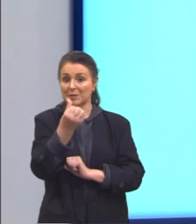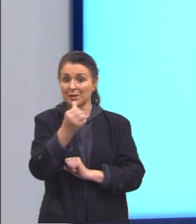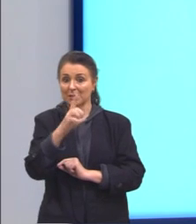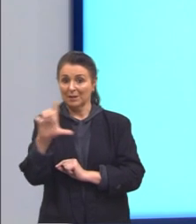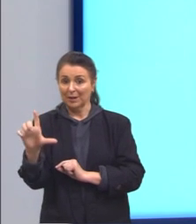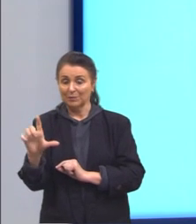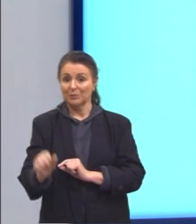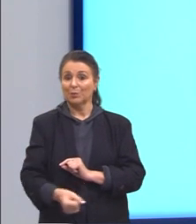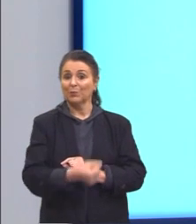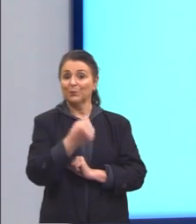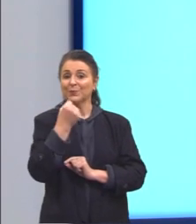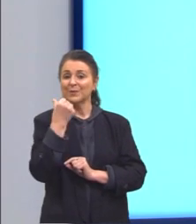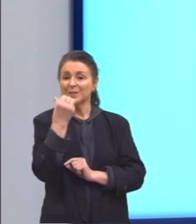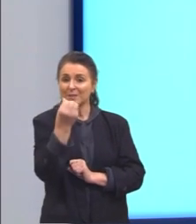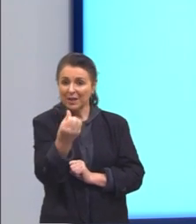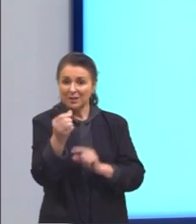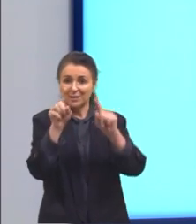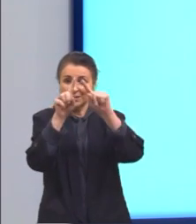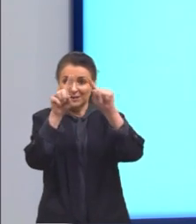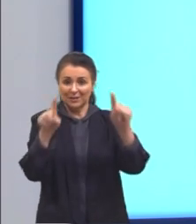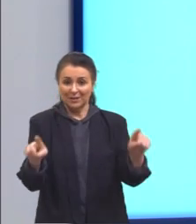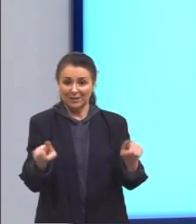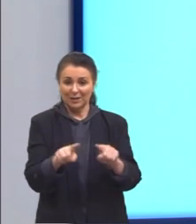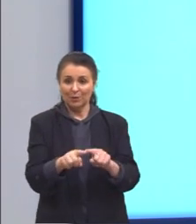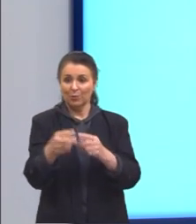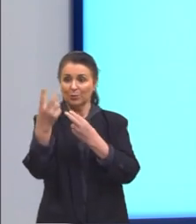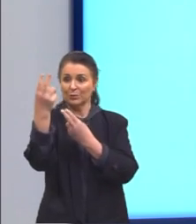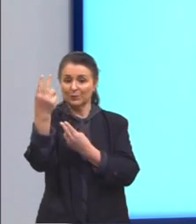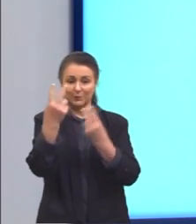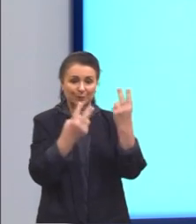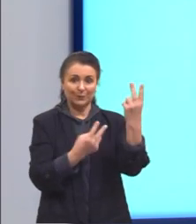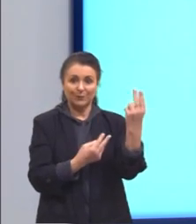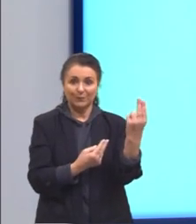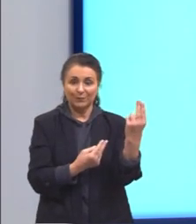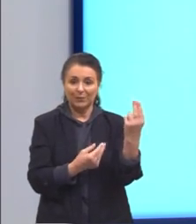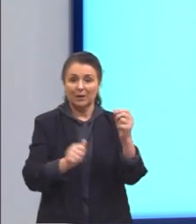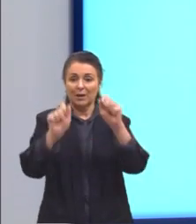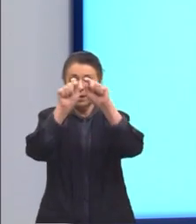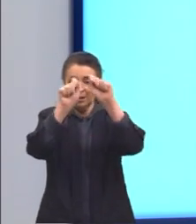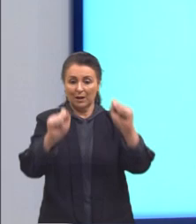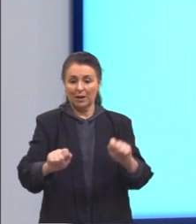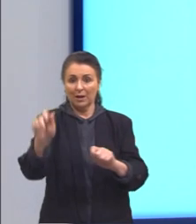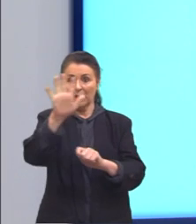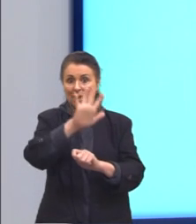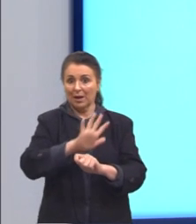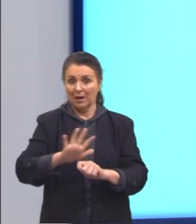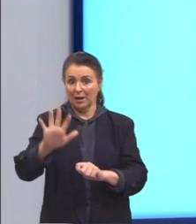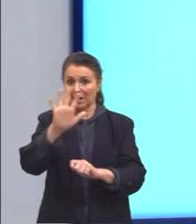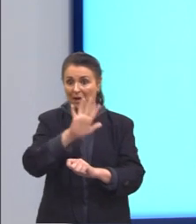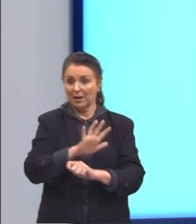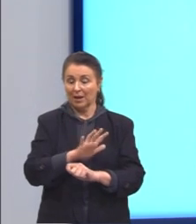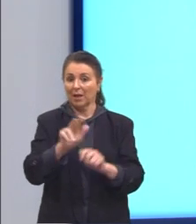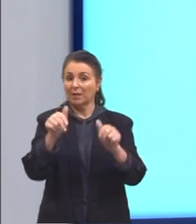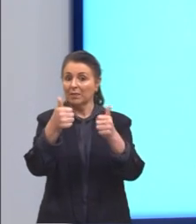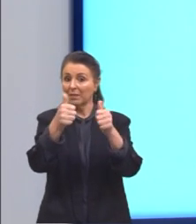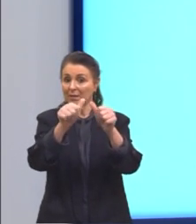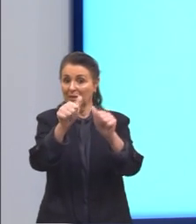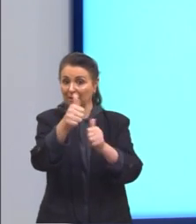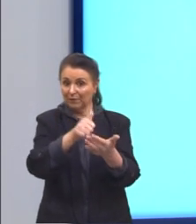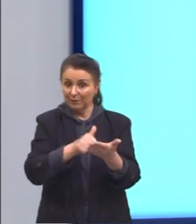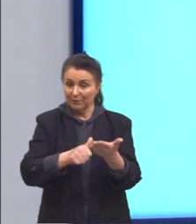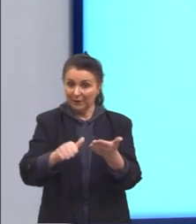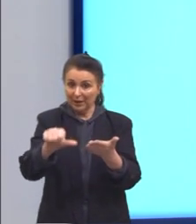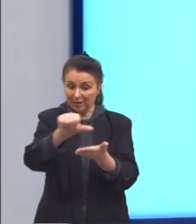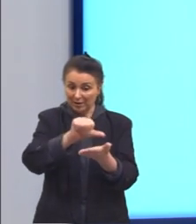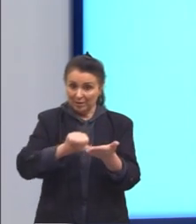triângulos equiláteros. Então, a área do hexágono seria 6 vezes a